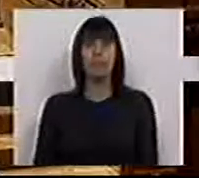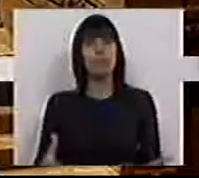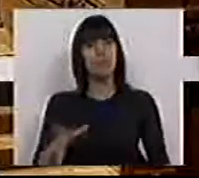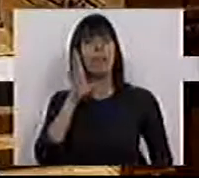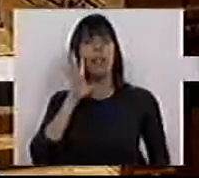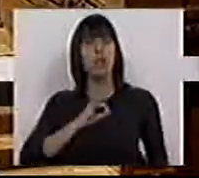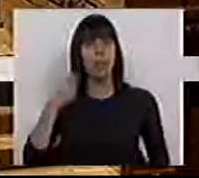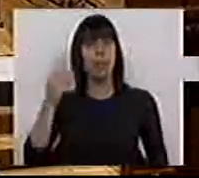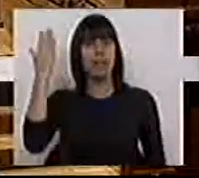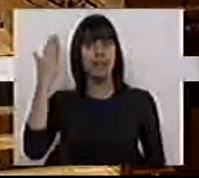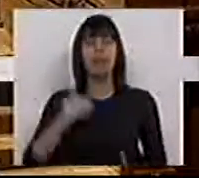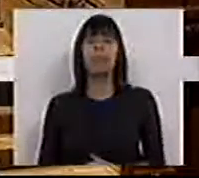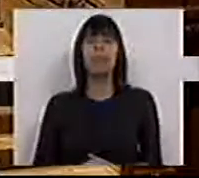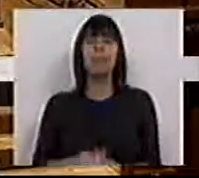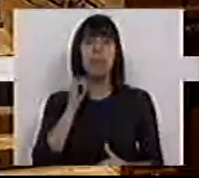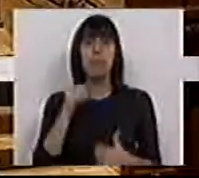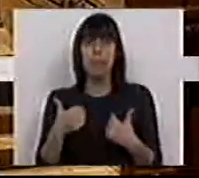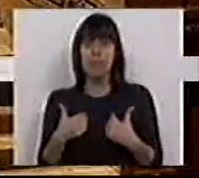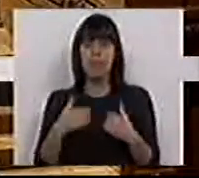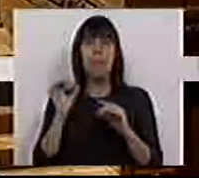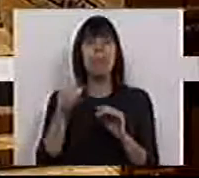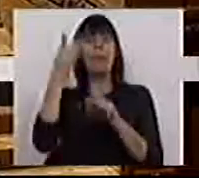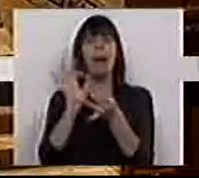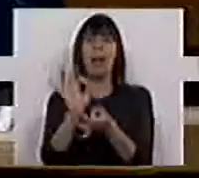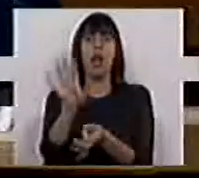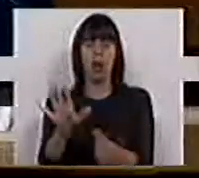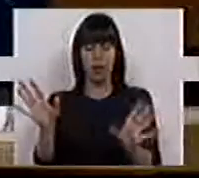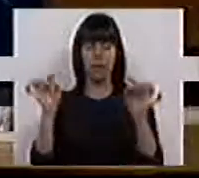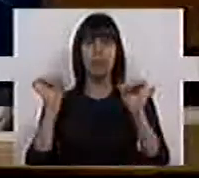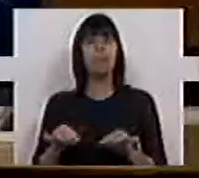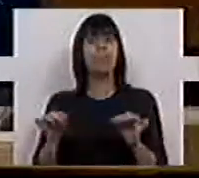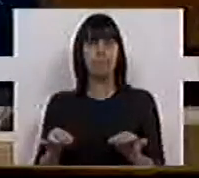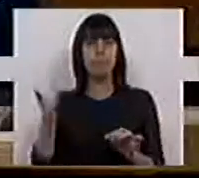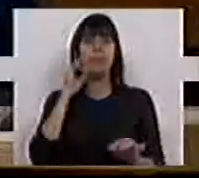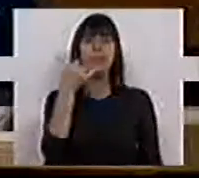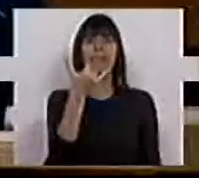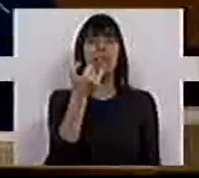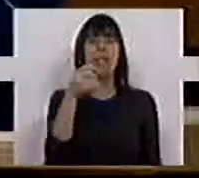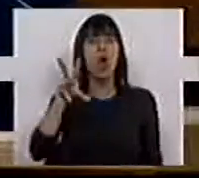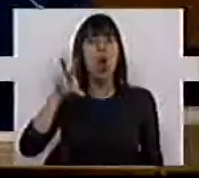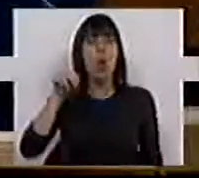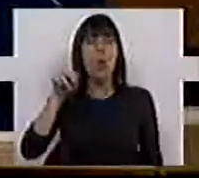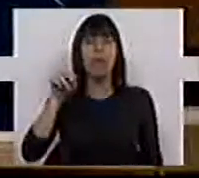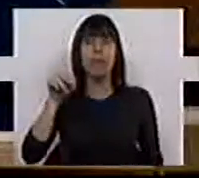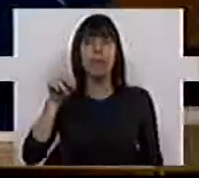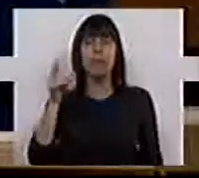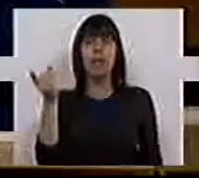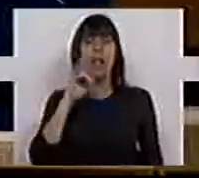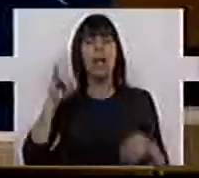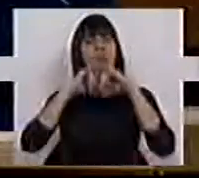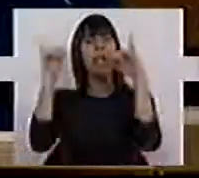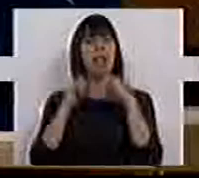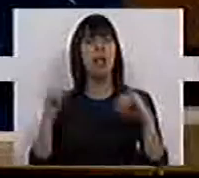Sra. Presidente, permita-me uma primeira nota. Hoje, dia 25 de novembro, dia